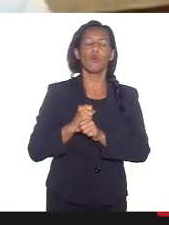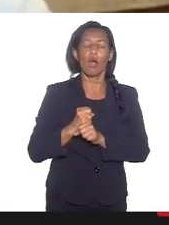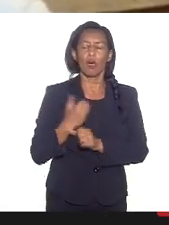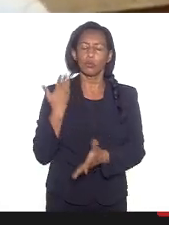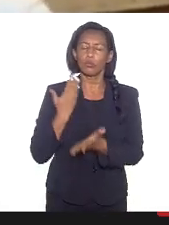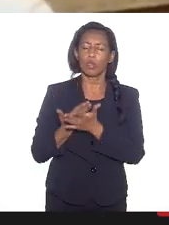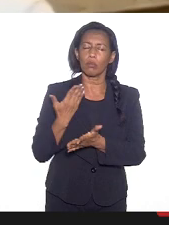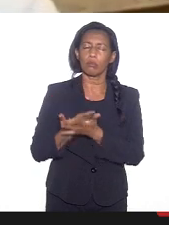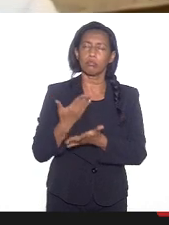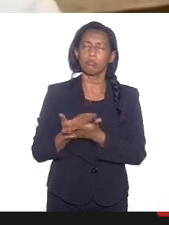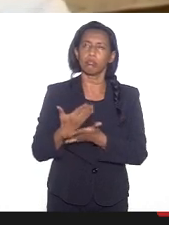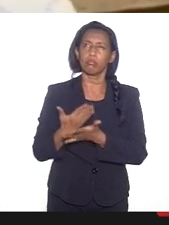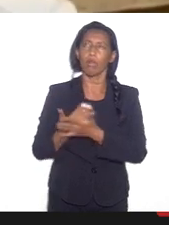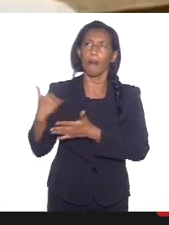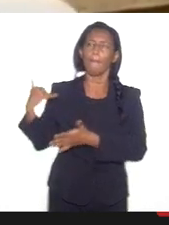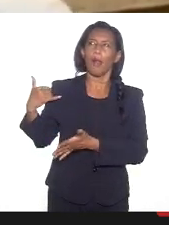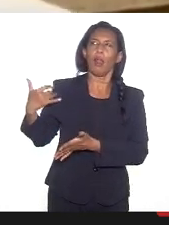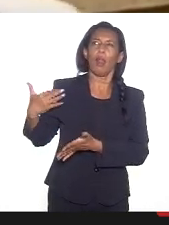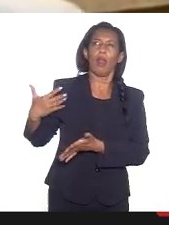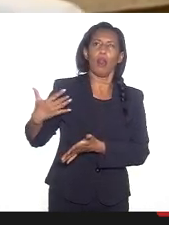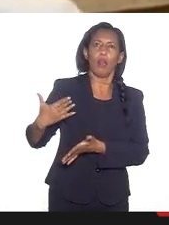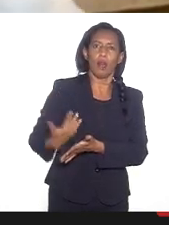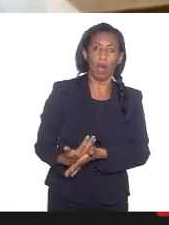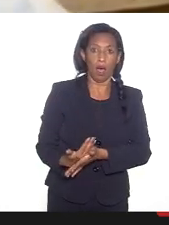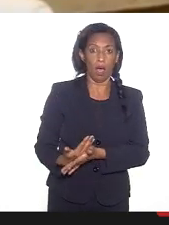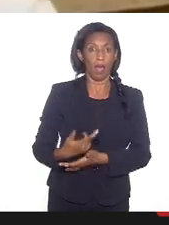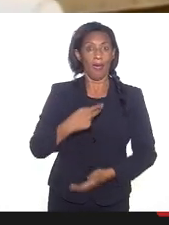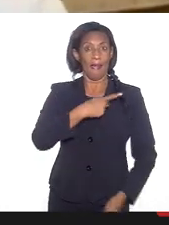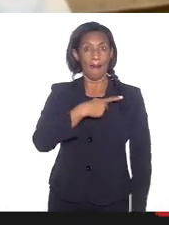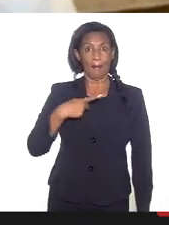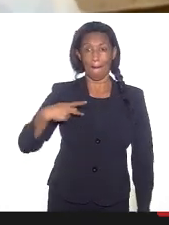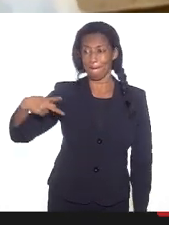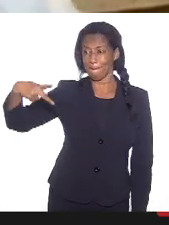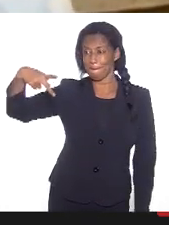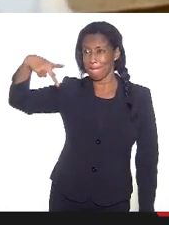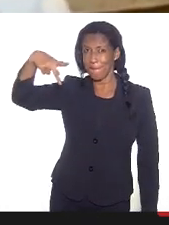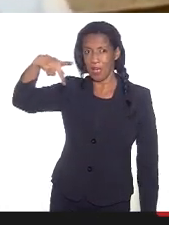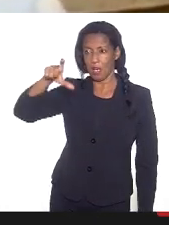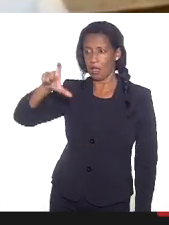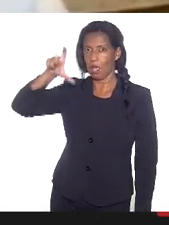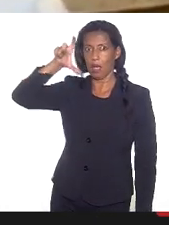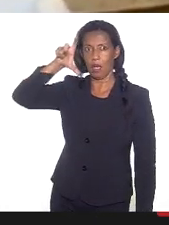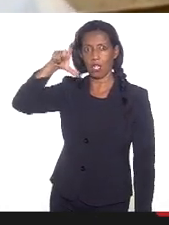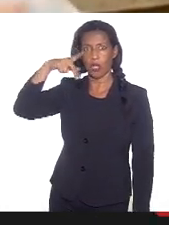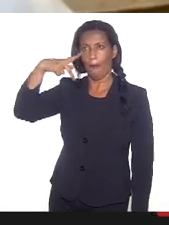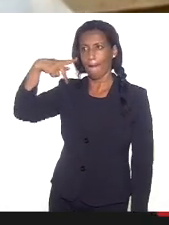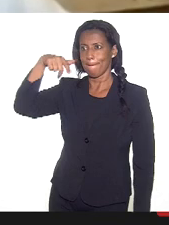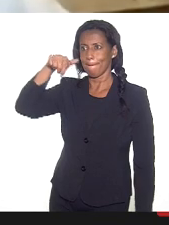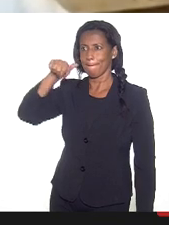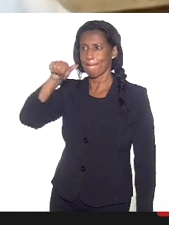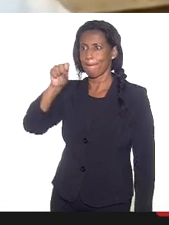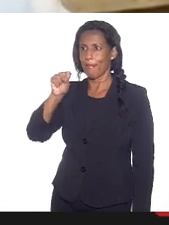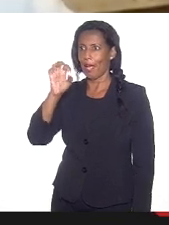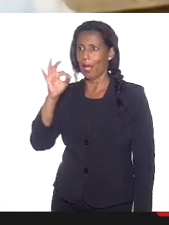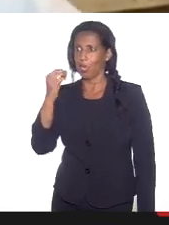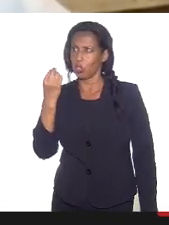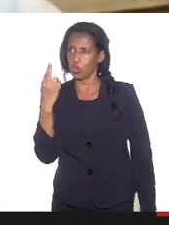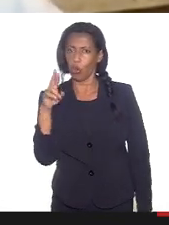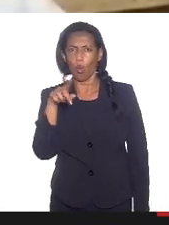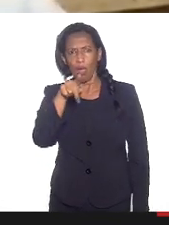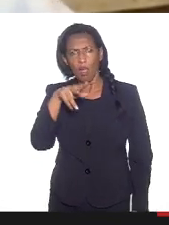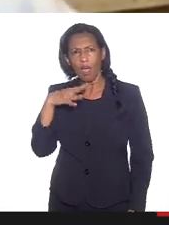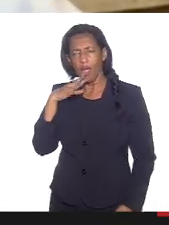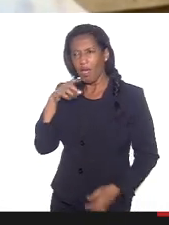anos, é um pastor com P maiúsculo. Reparem que todos eles, nenhum deles, reparem,